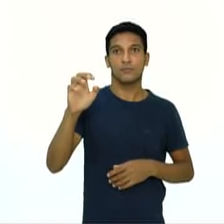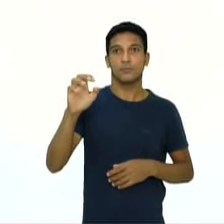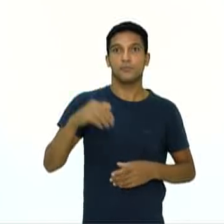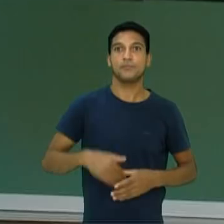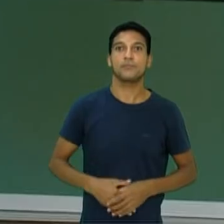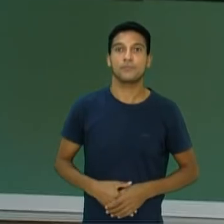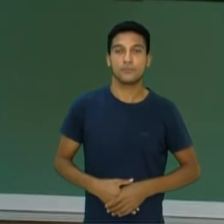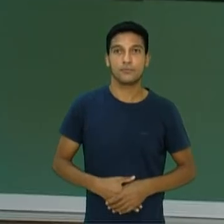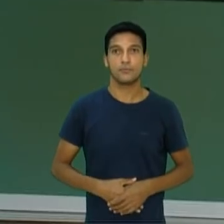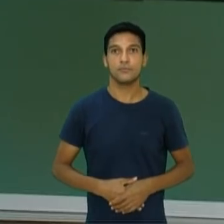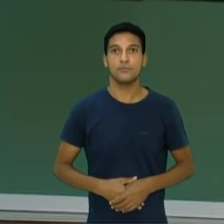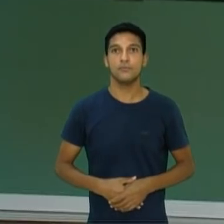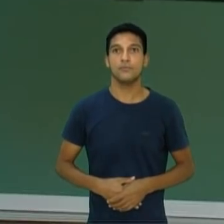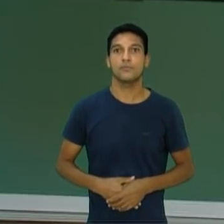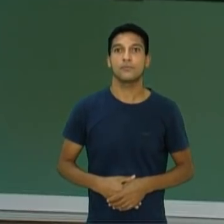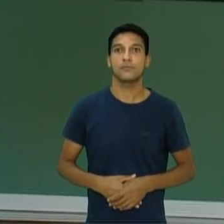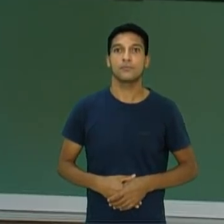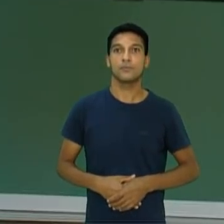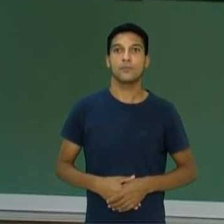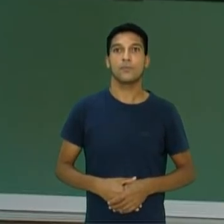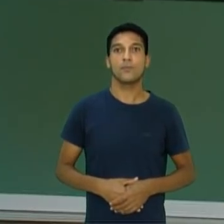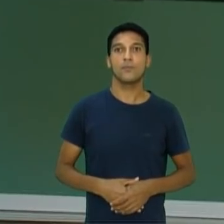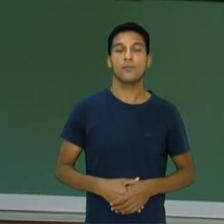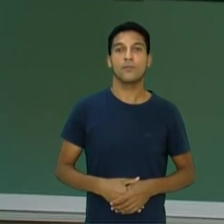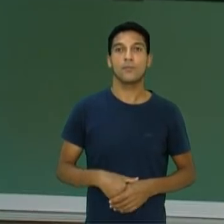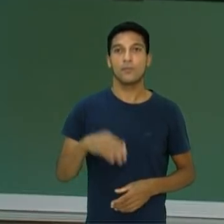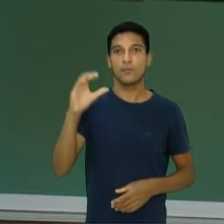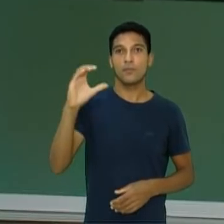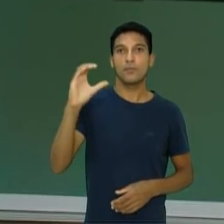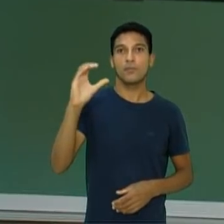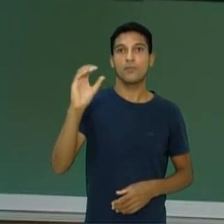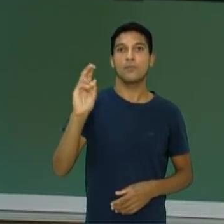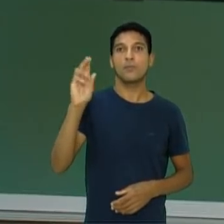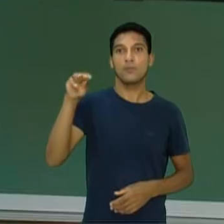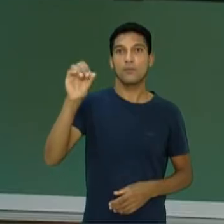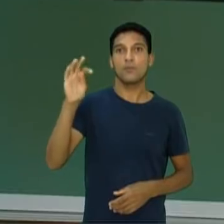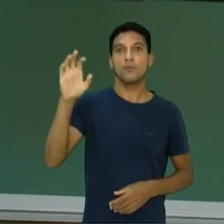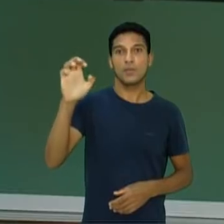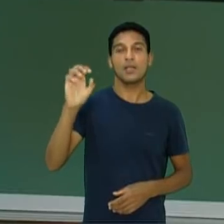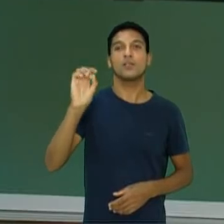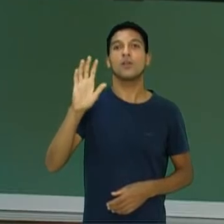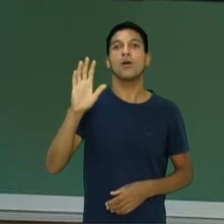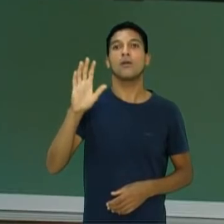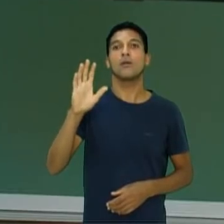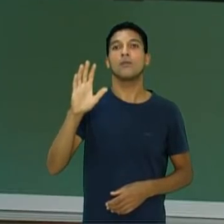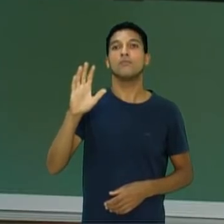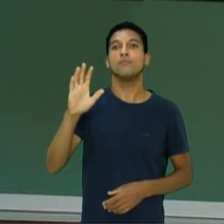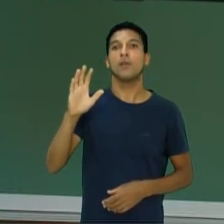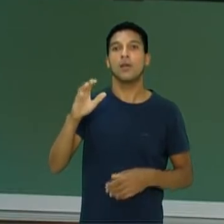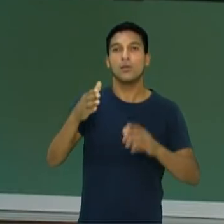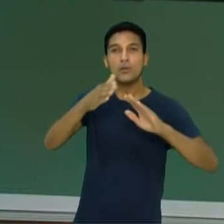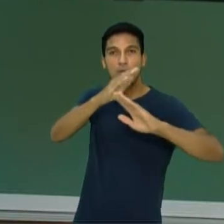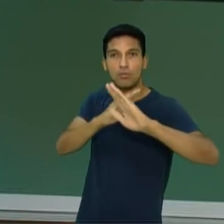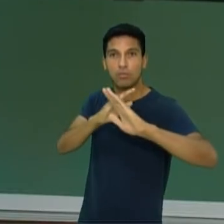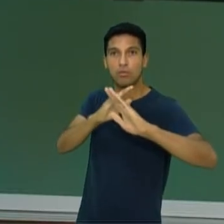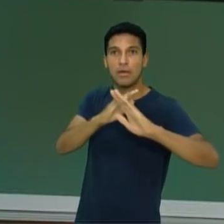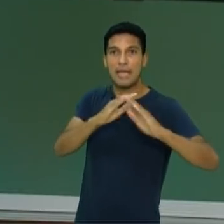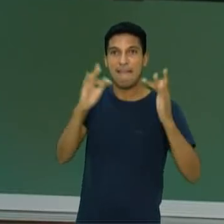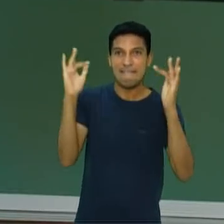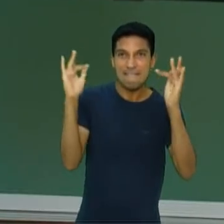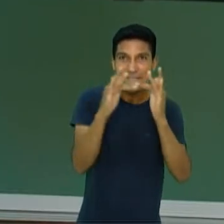esporte, né? A luta simulada, o Kumite. E a apresentação, o Katá.